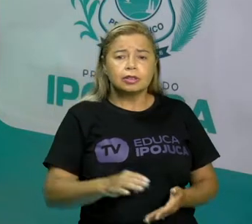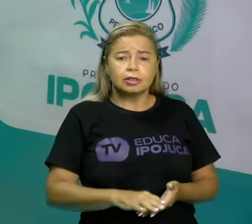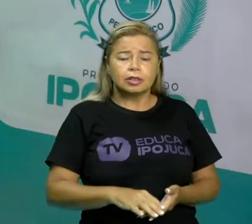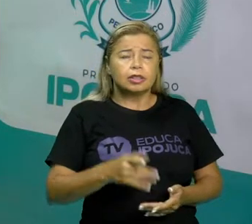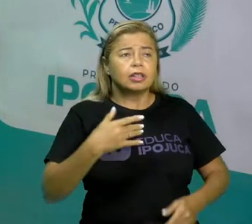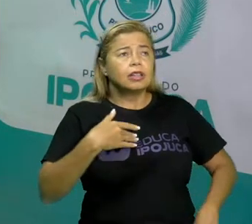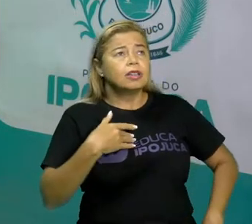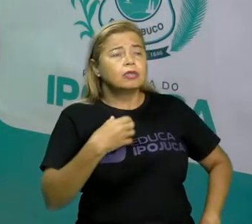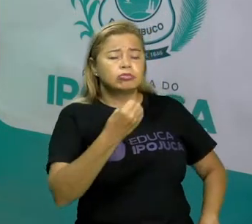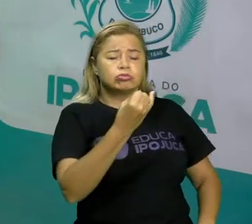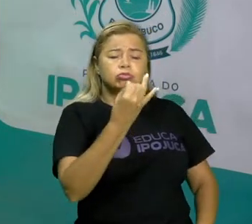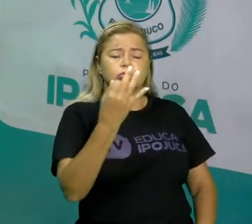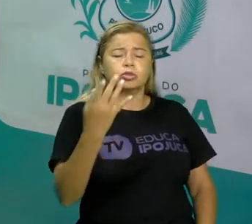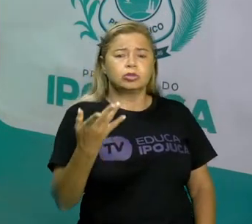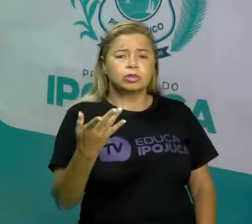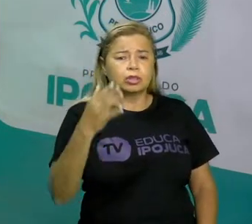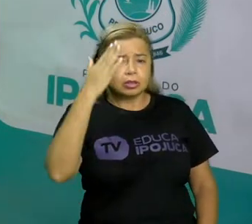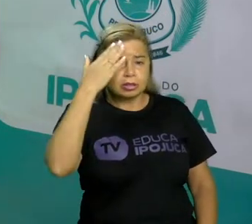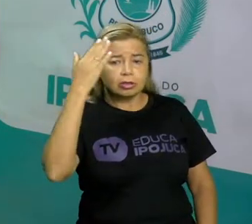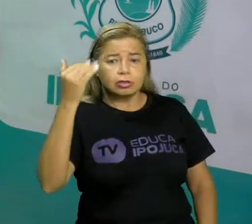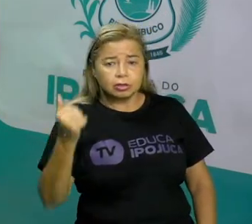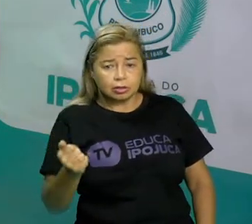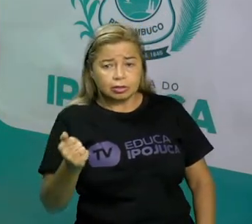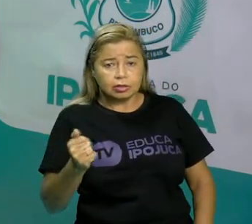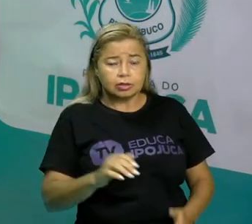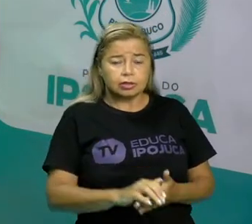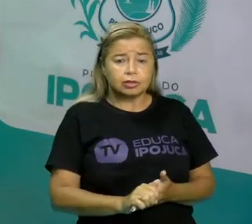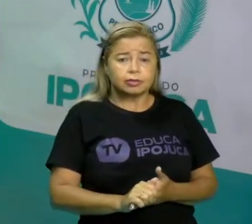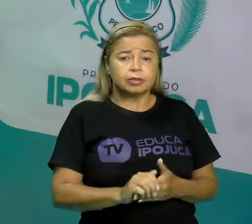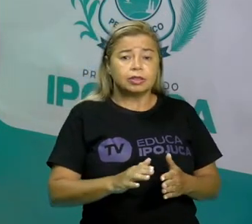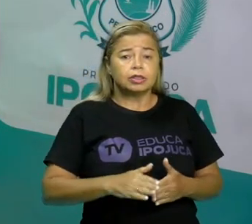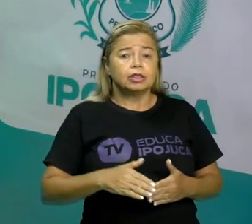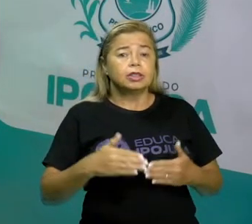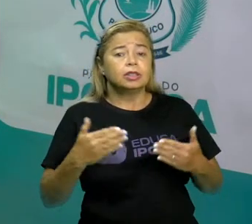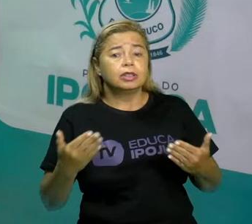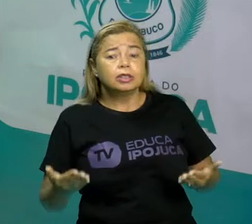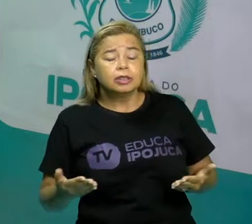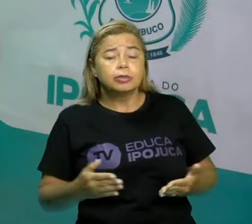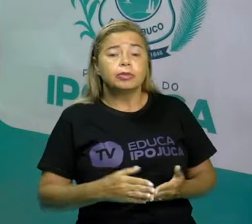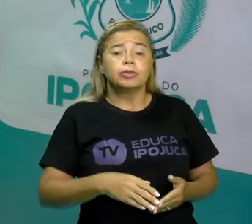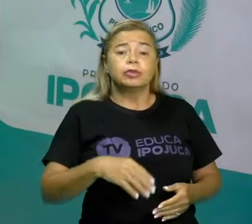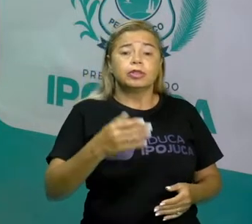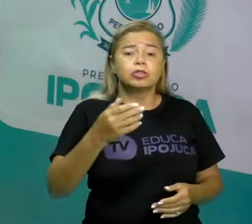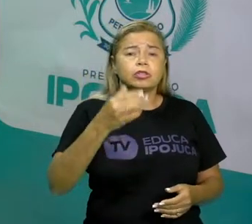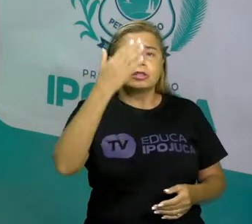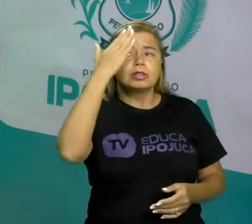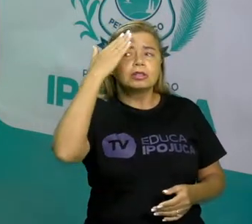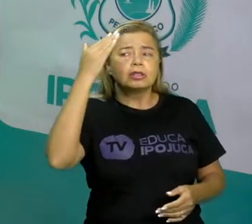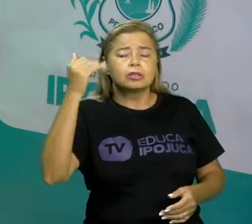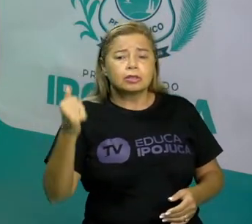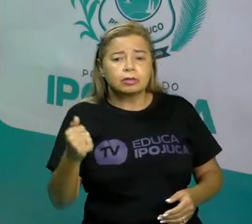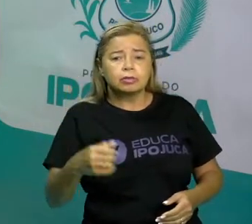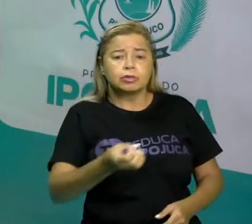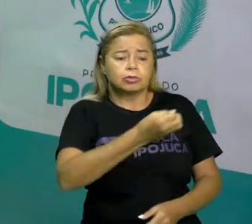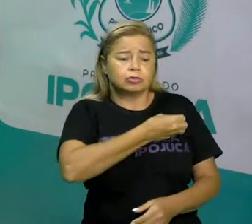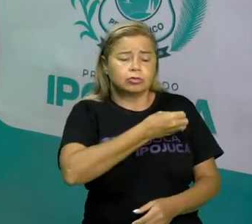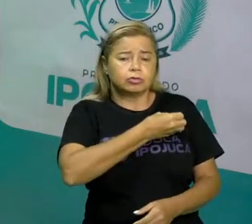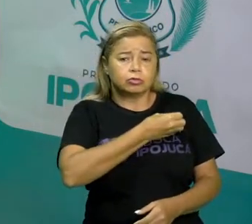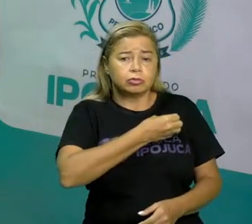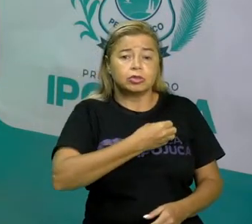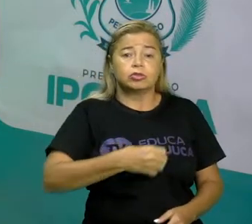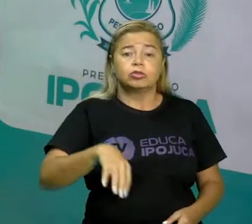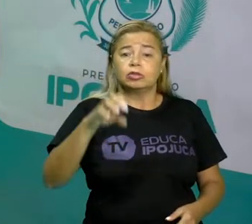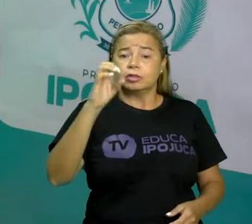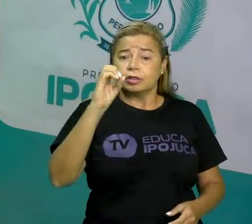contar. Para isso, nós sabemos que o número é de zero a nove e como esses numerais, nós